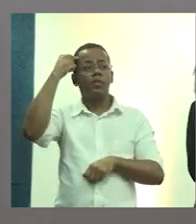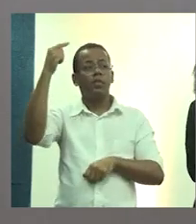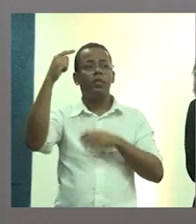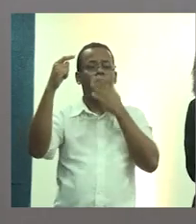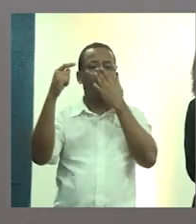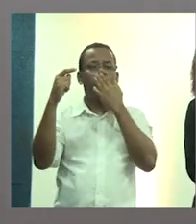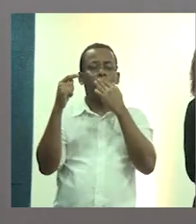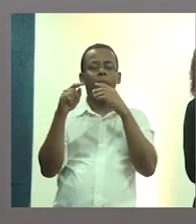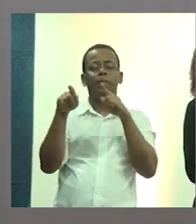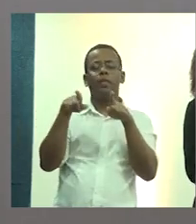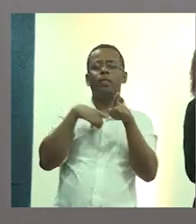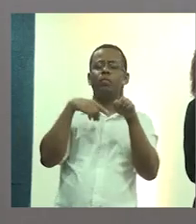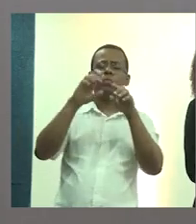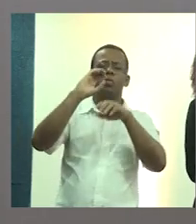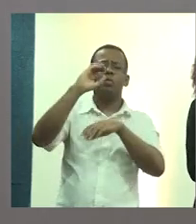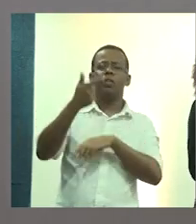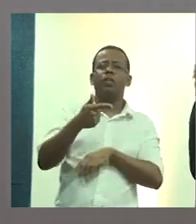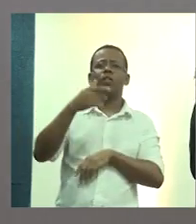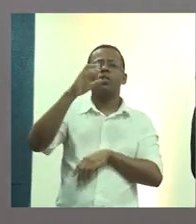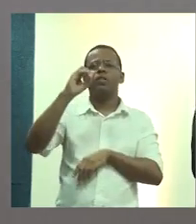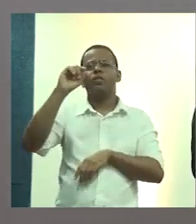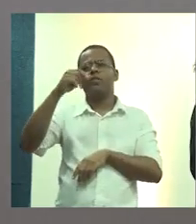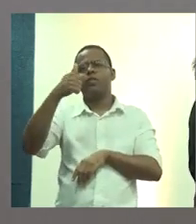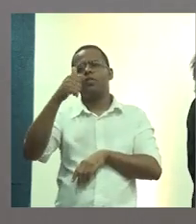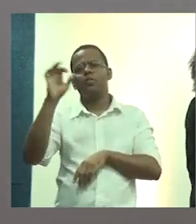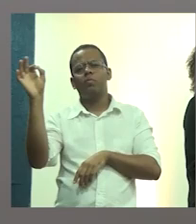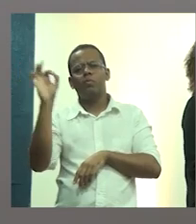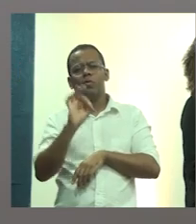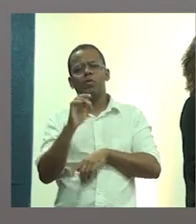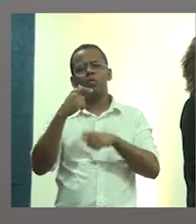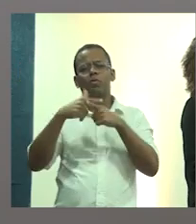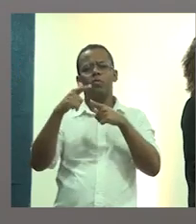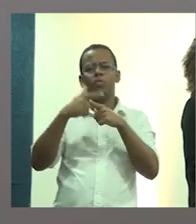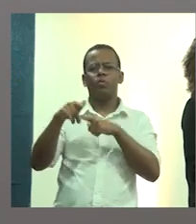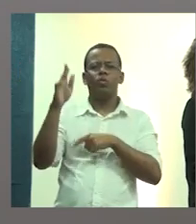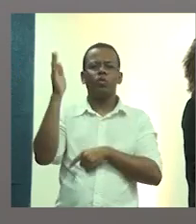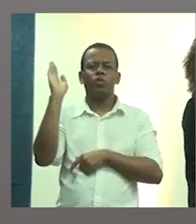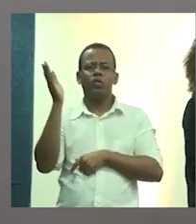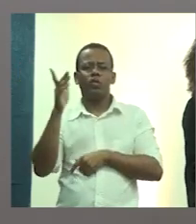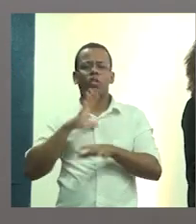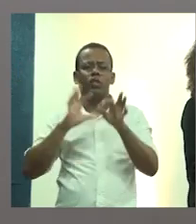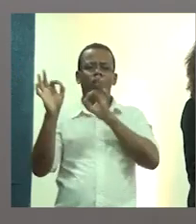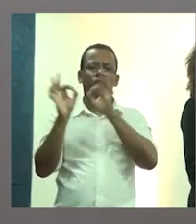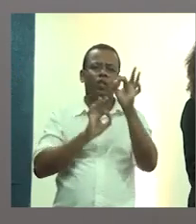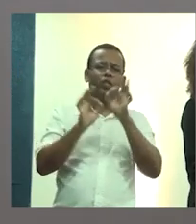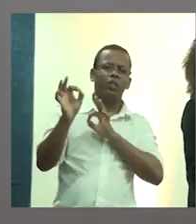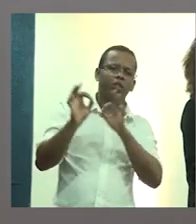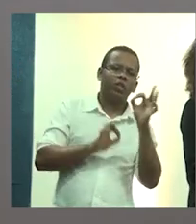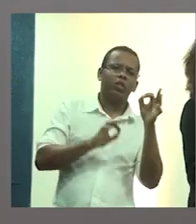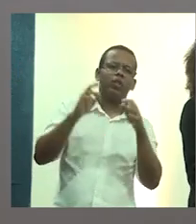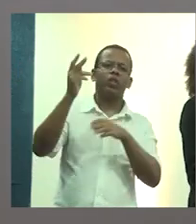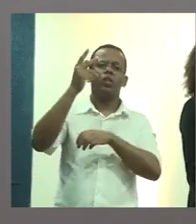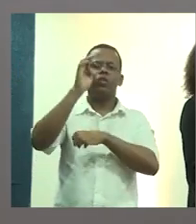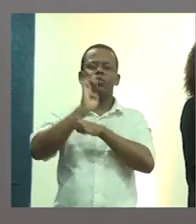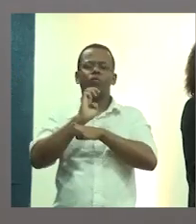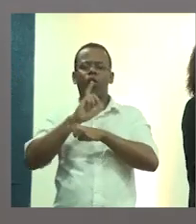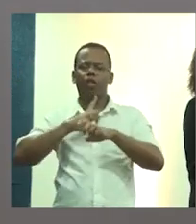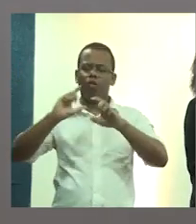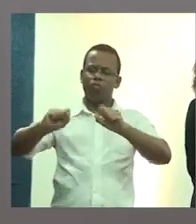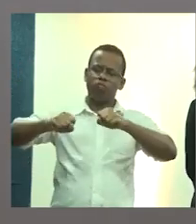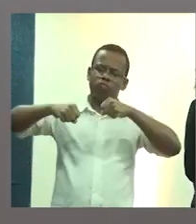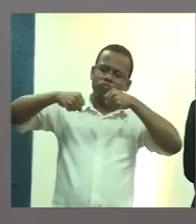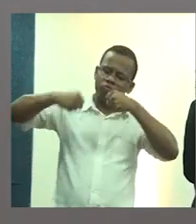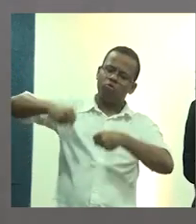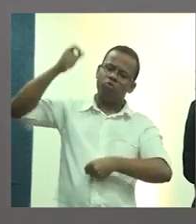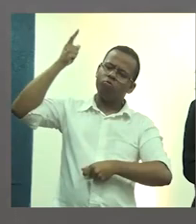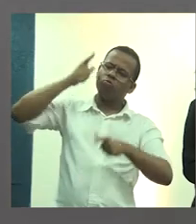E, obviamente, 0,1% do problema está resolvido no Rio Grande do Sul, é muito pouco, com todo o esforço que